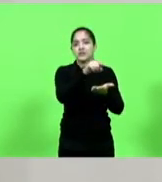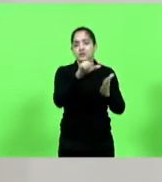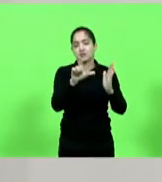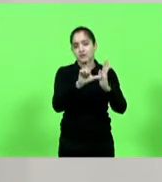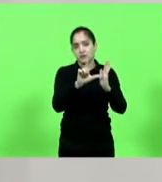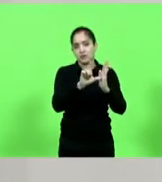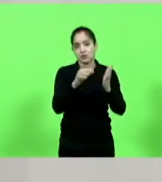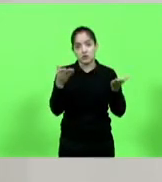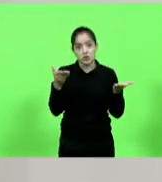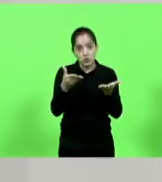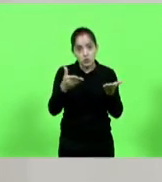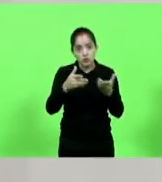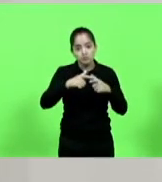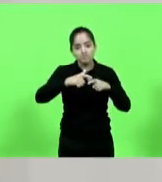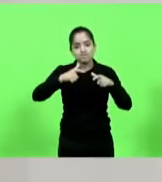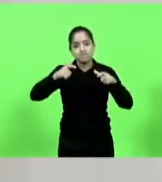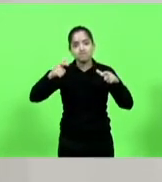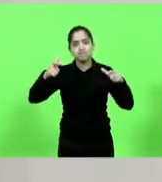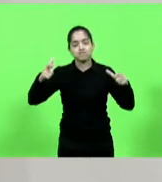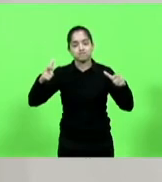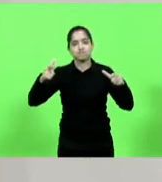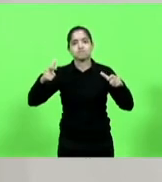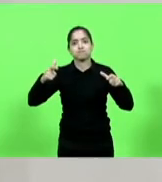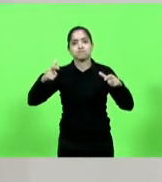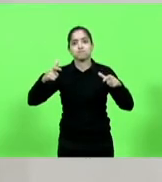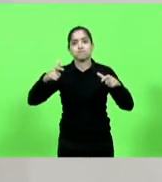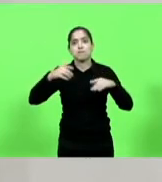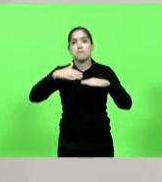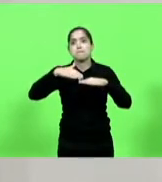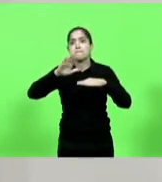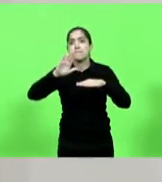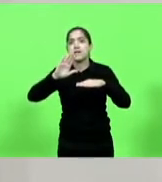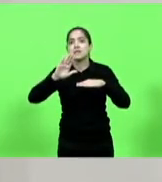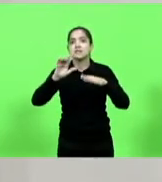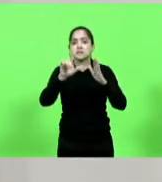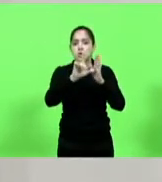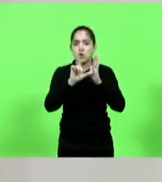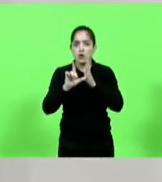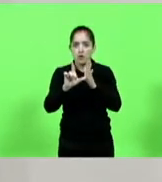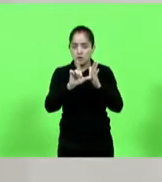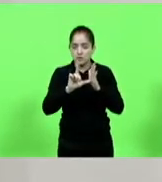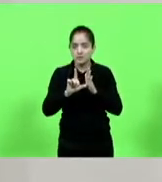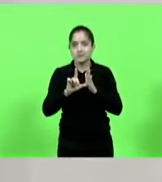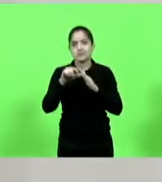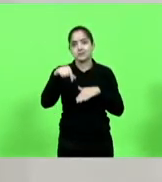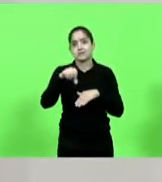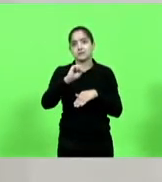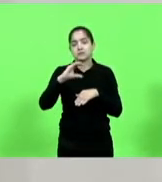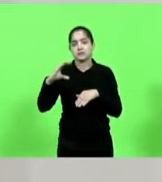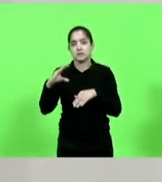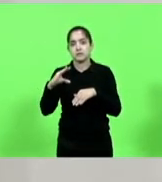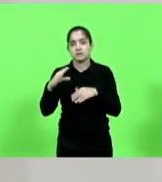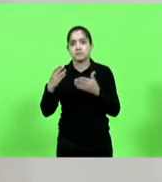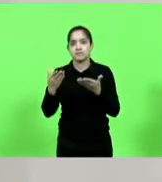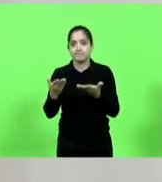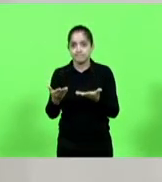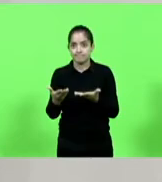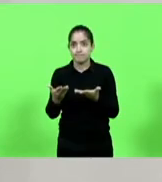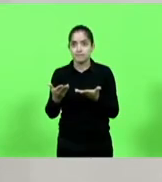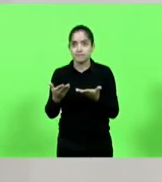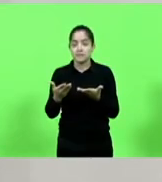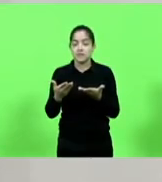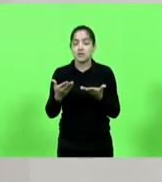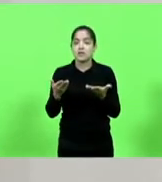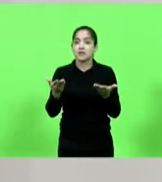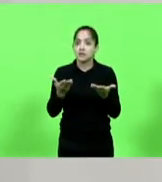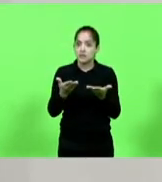é uma das maiores redes e número de lojas em Santa Catarina. E, casualmente, estou aqui também